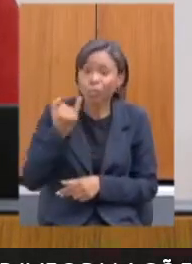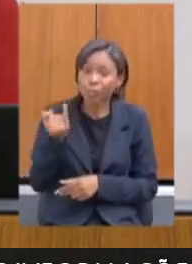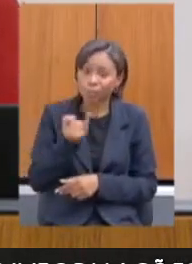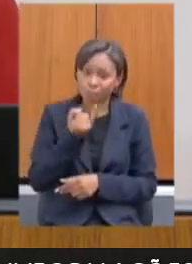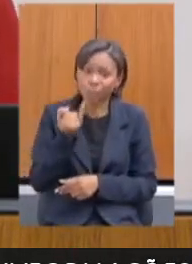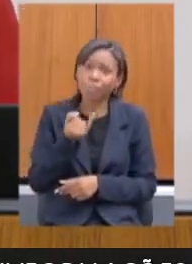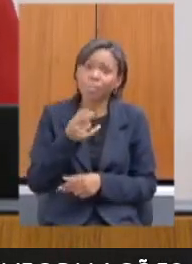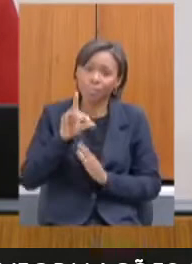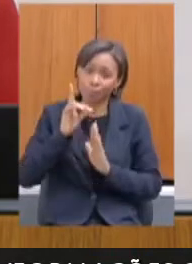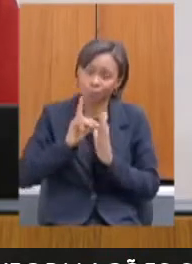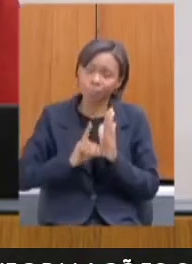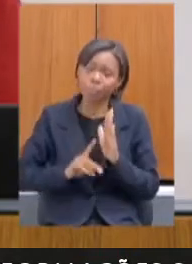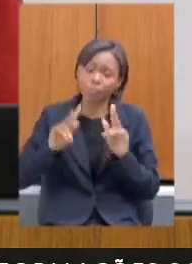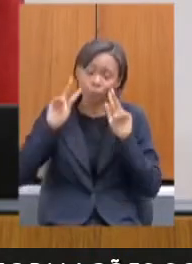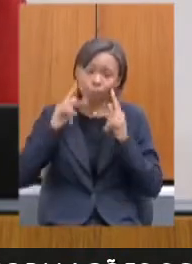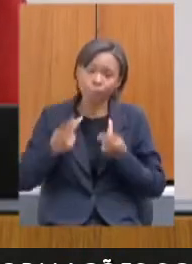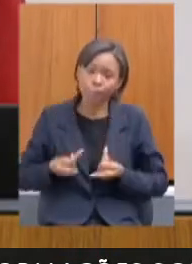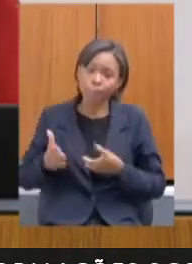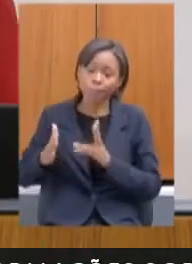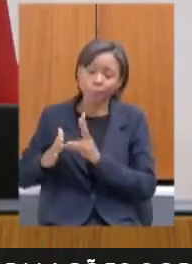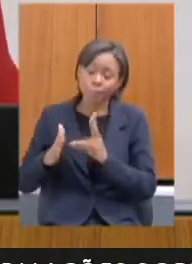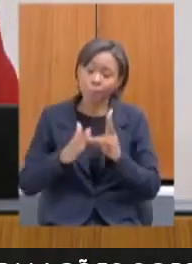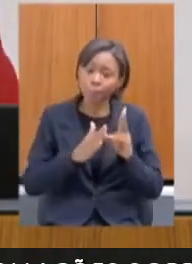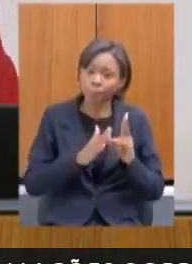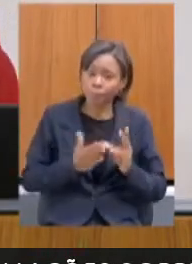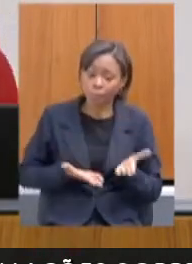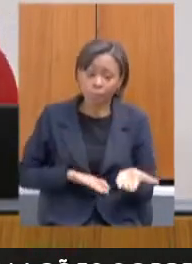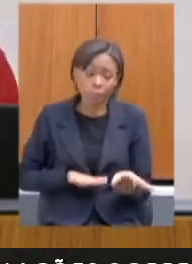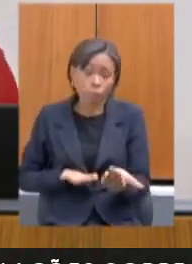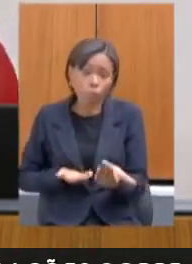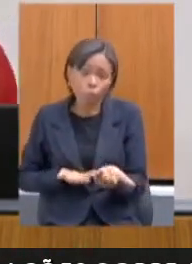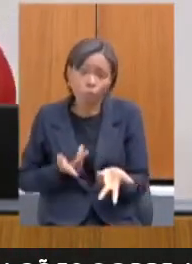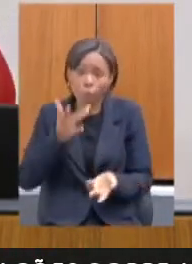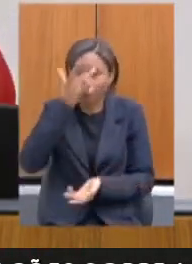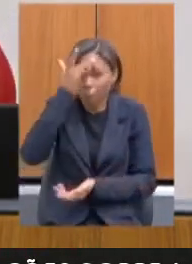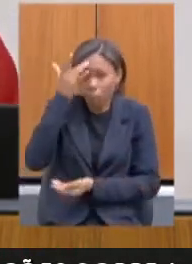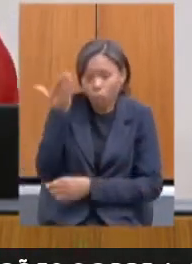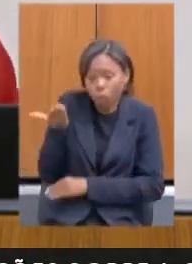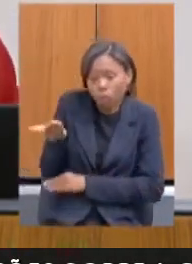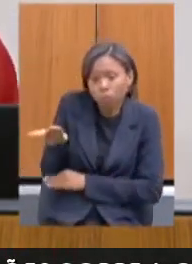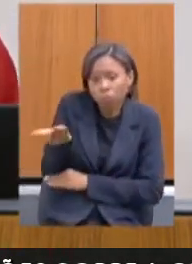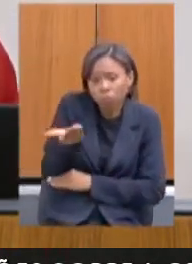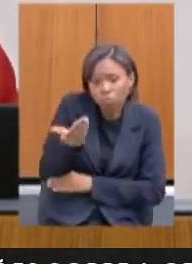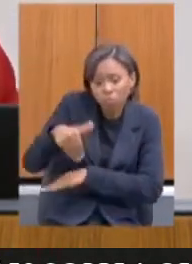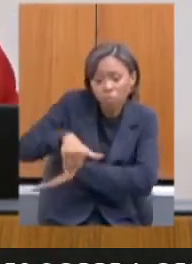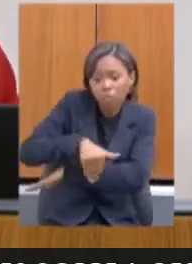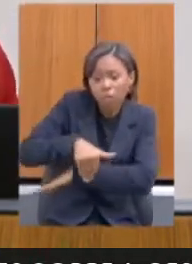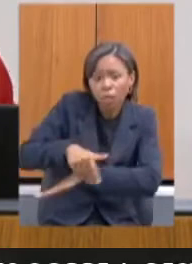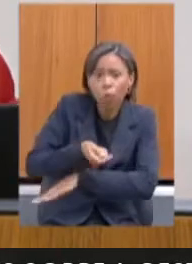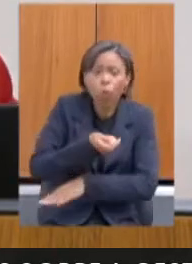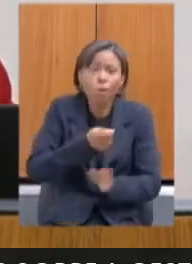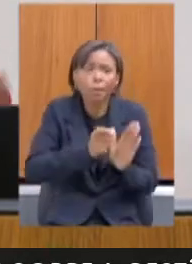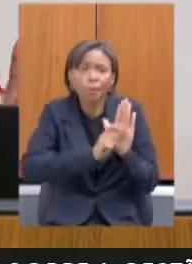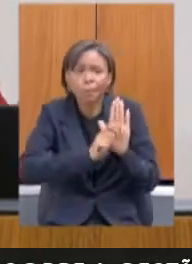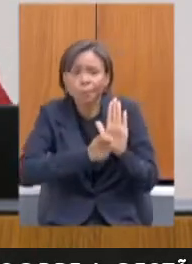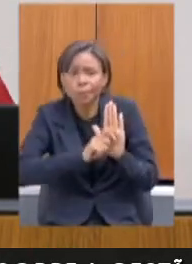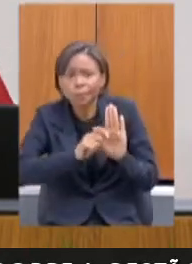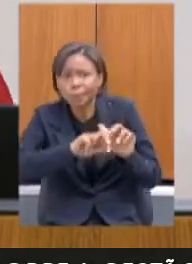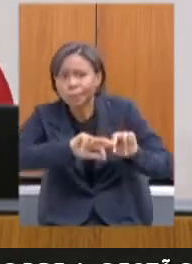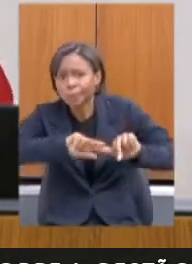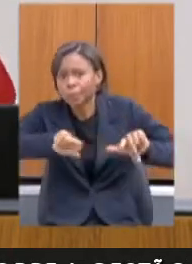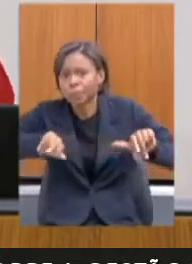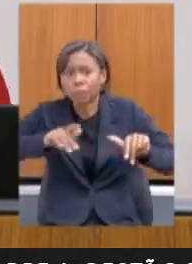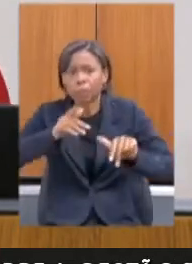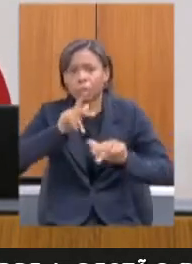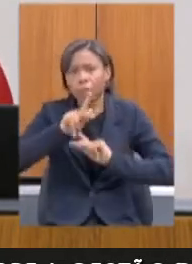tradicionais, idosos, jovens, pessoas em situação de rua, dependentes químicos, todos esses grupos de pessoas,